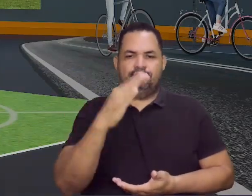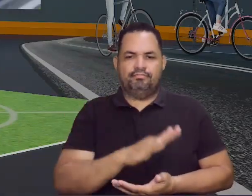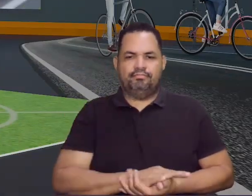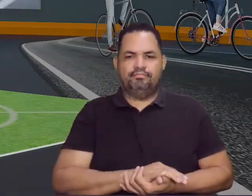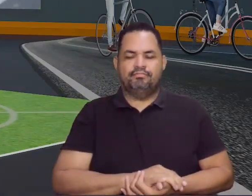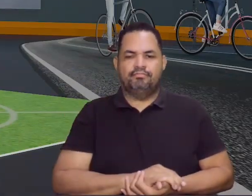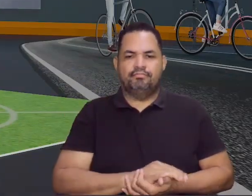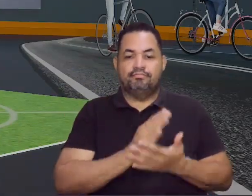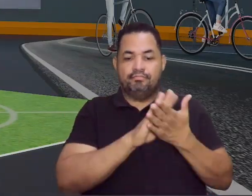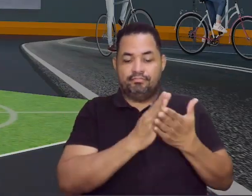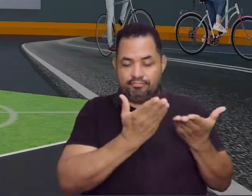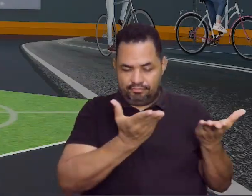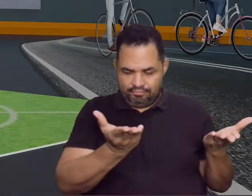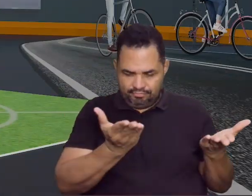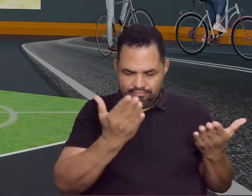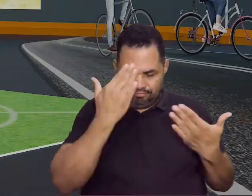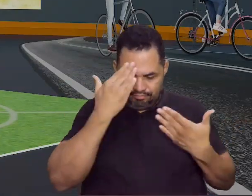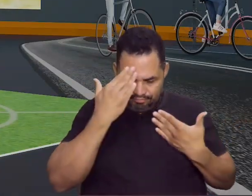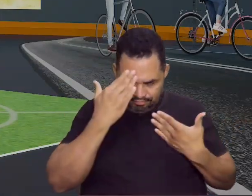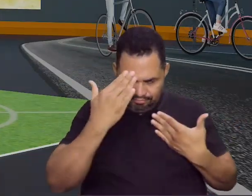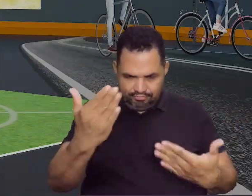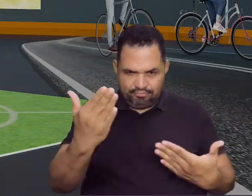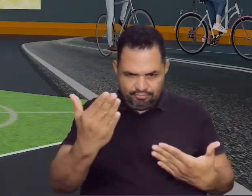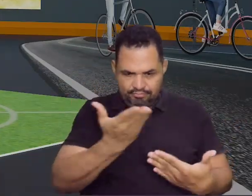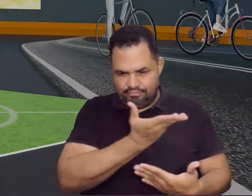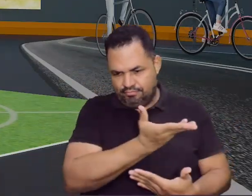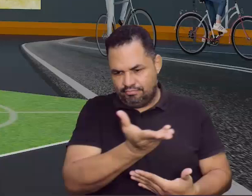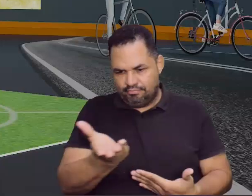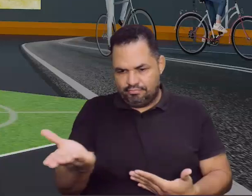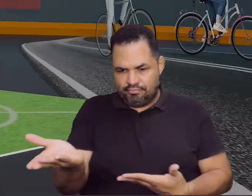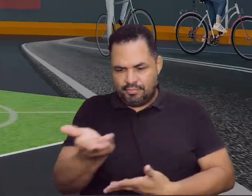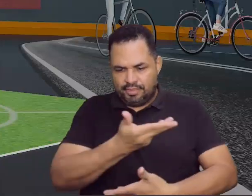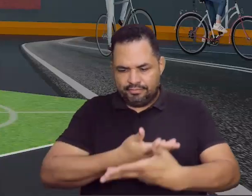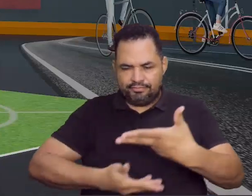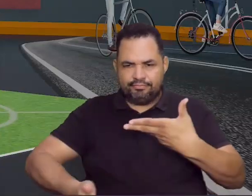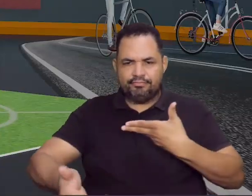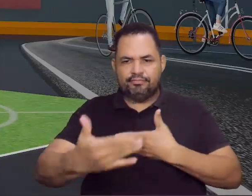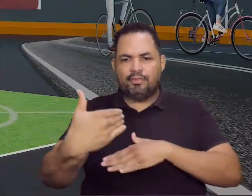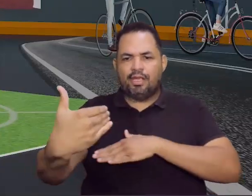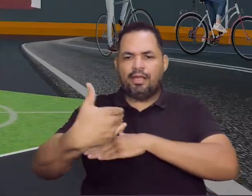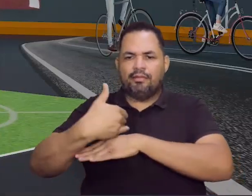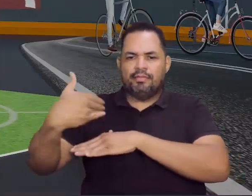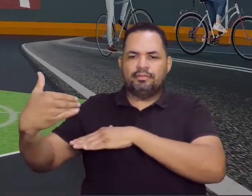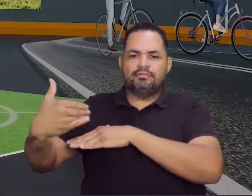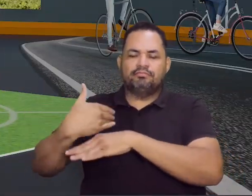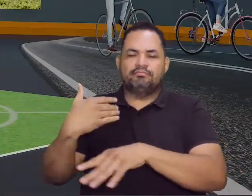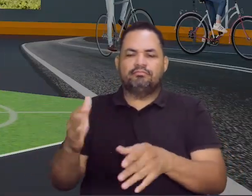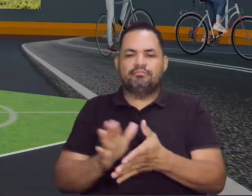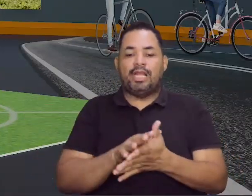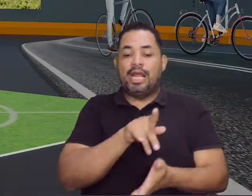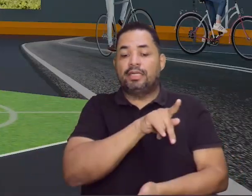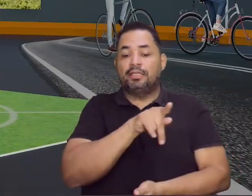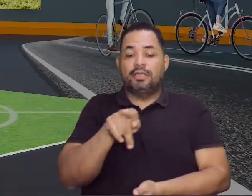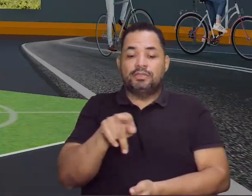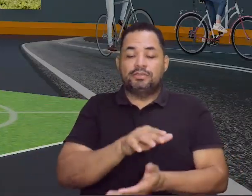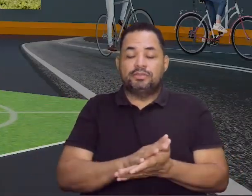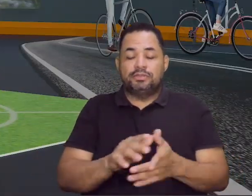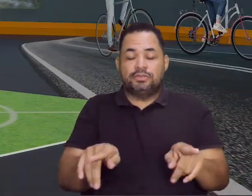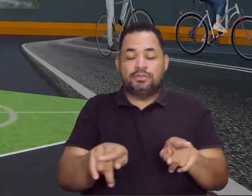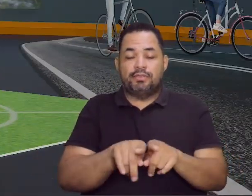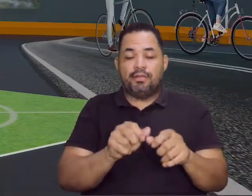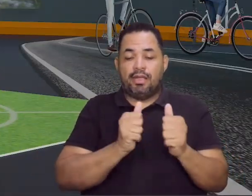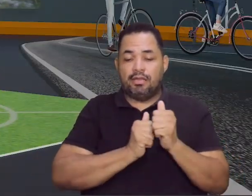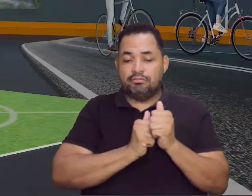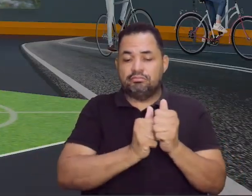mais uma vez agradecer a participação, a interação de todos vocês, dos profs que têm acompanhado e têm